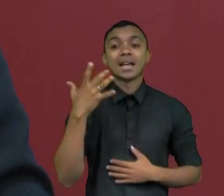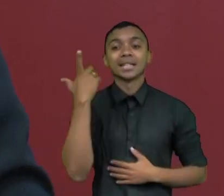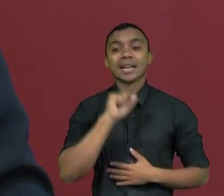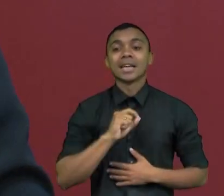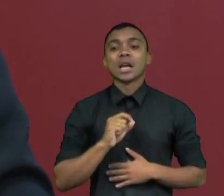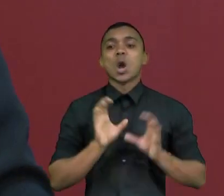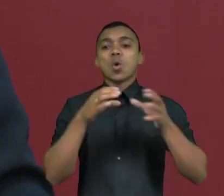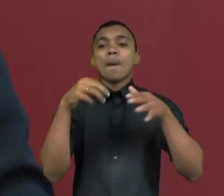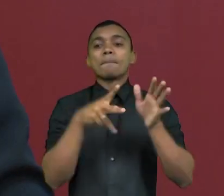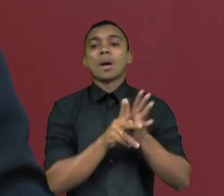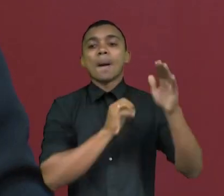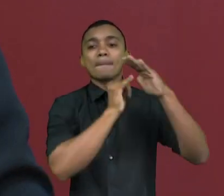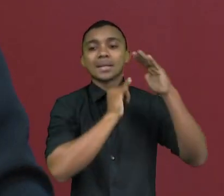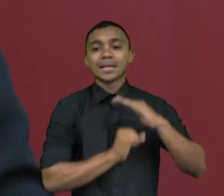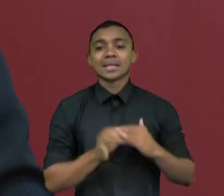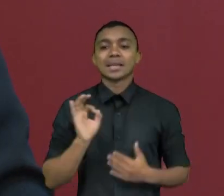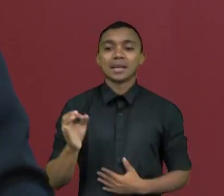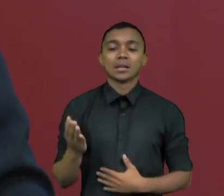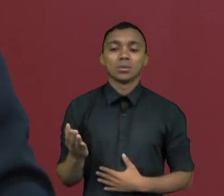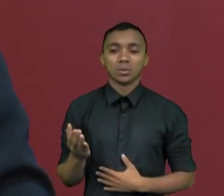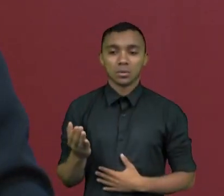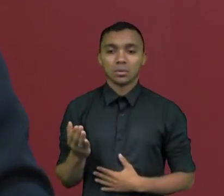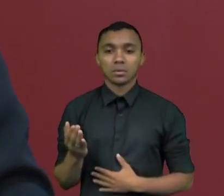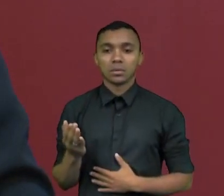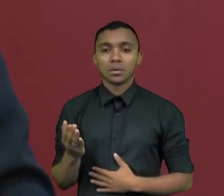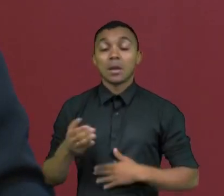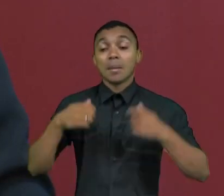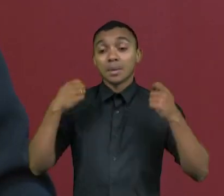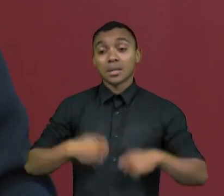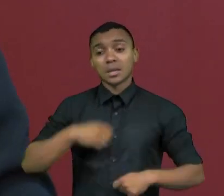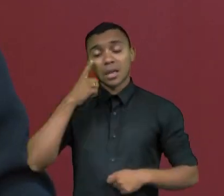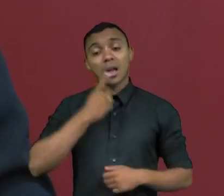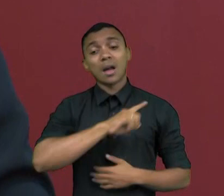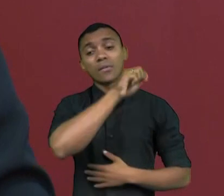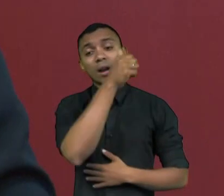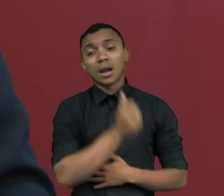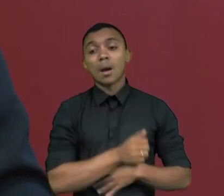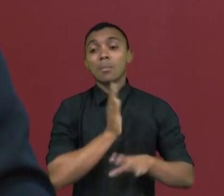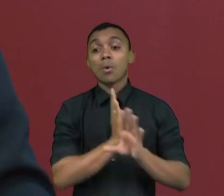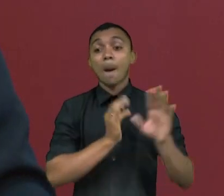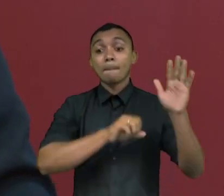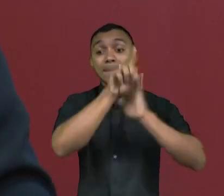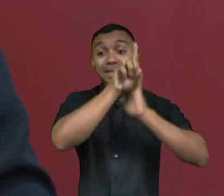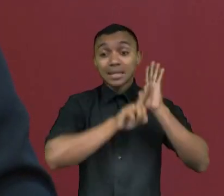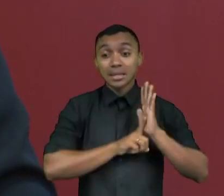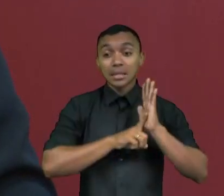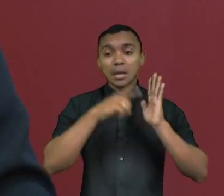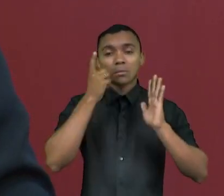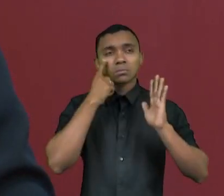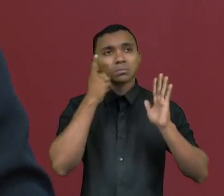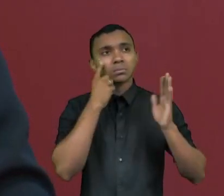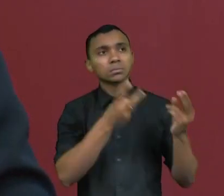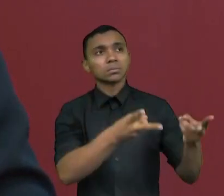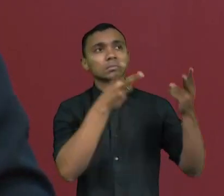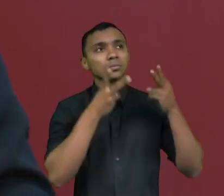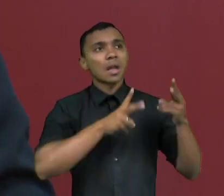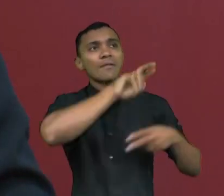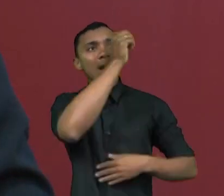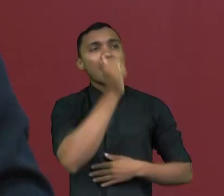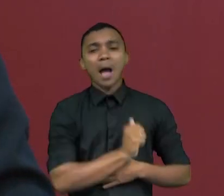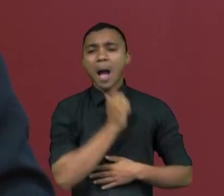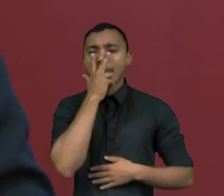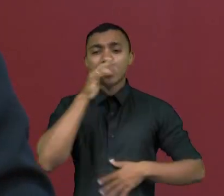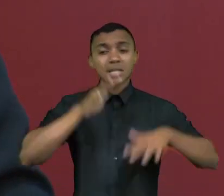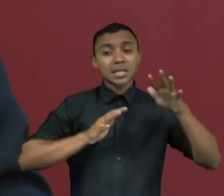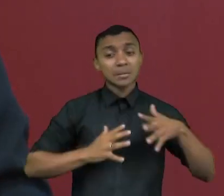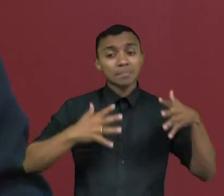próprias pesquisas de intenção de voto, e aí precisamos analisar, obviamente, as pesquisas dentro de um quadro mais complexo.